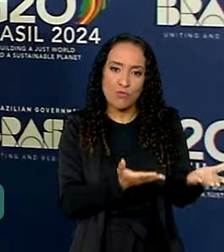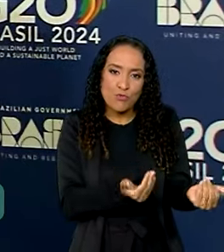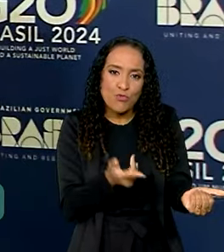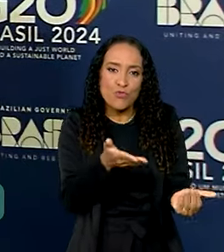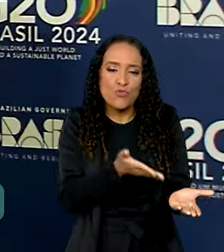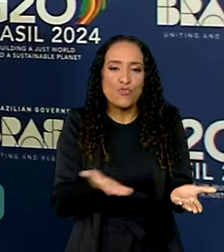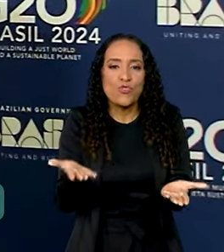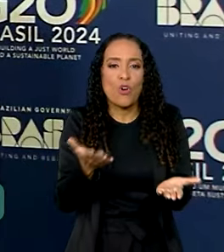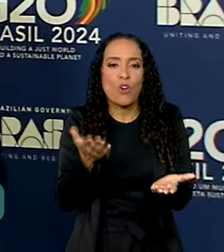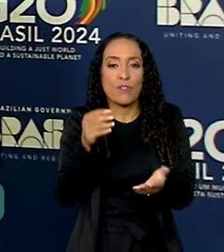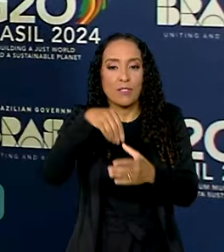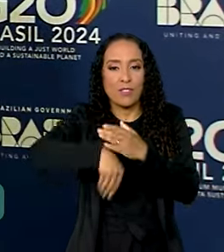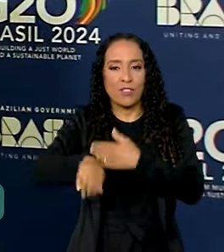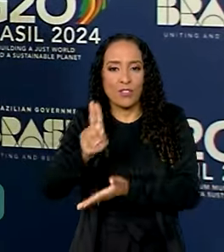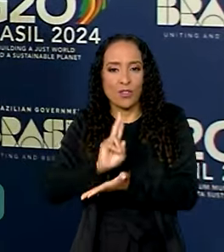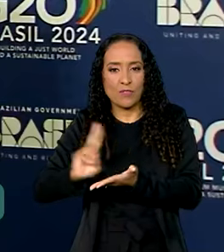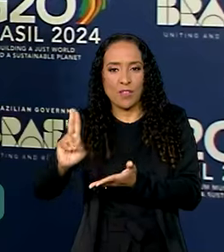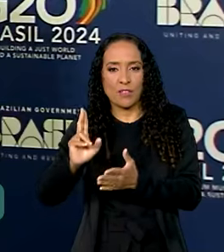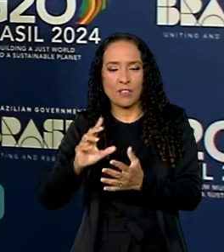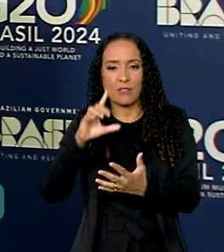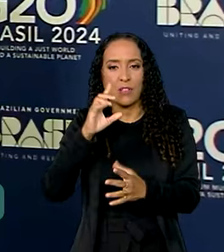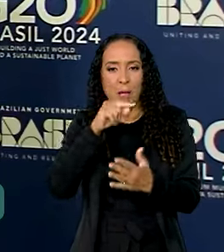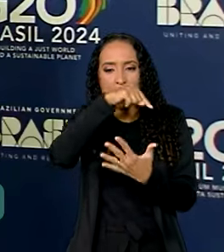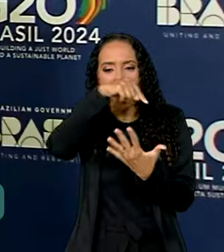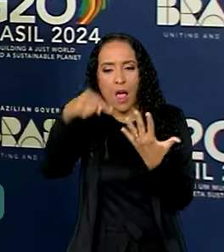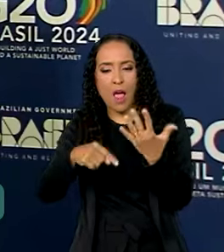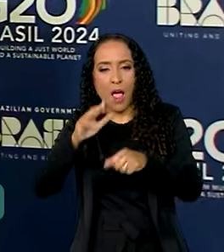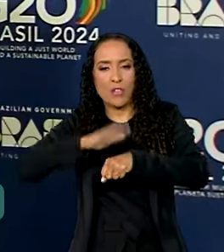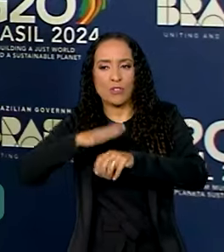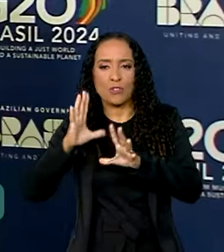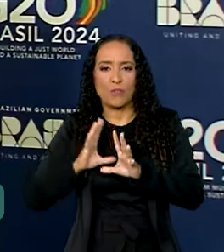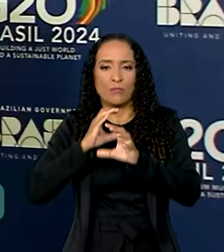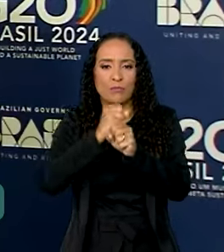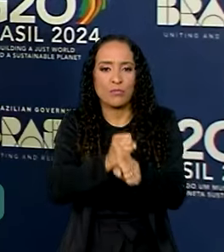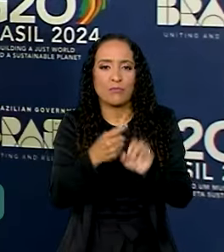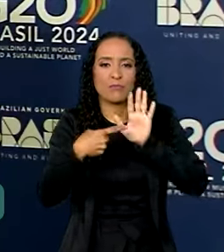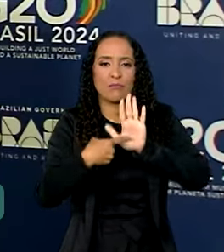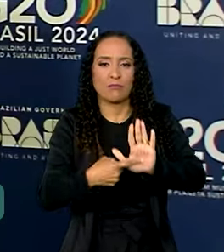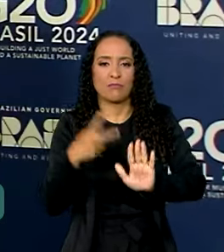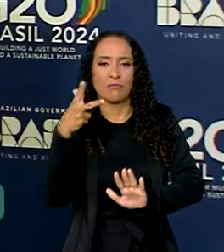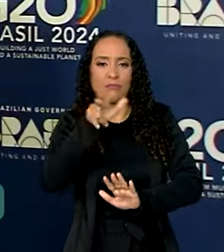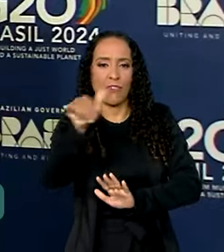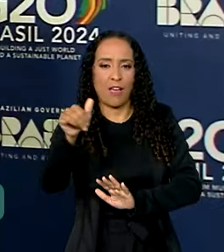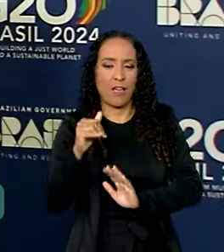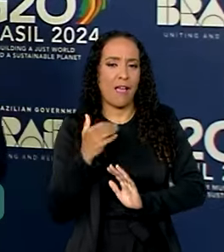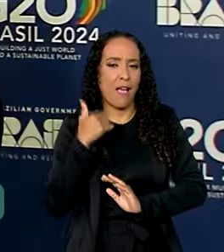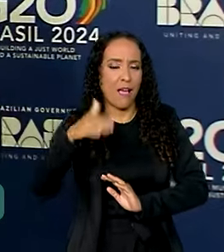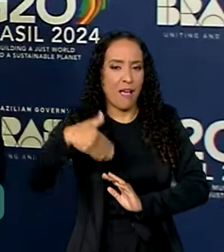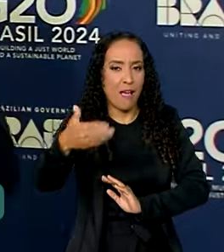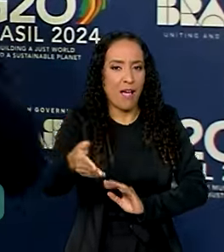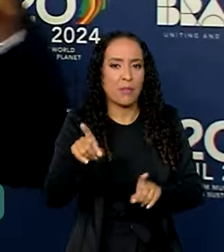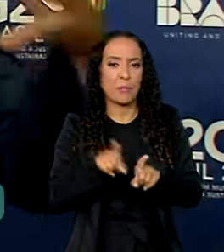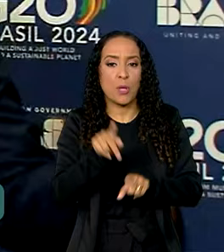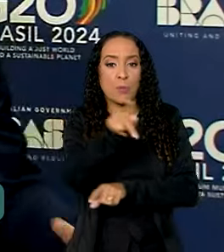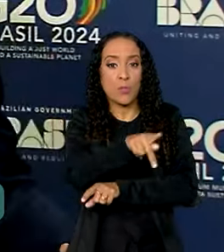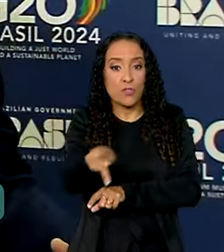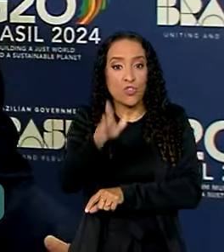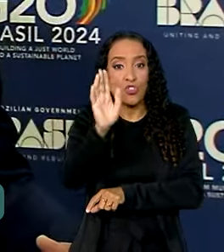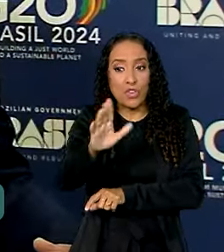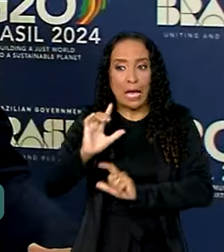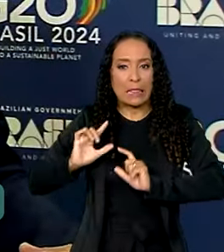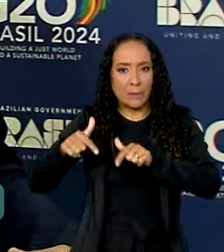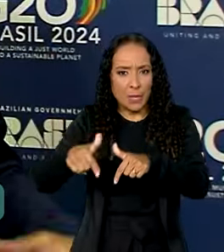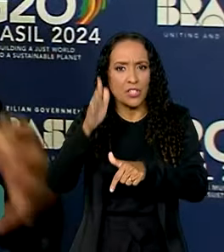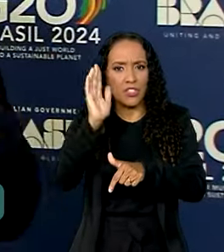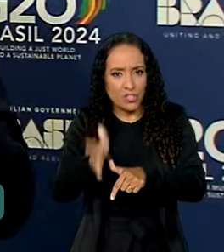na universidade. Então, é um conjunto de ações que o presidente Lourdes deverá estar apresentando em breve, tanto para professores que já estão em sala